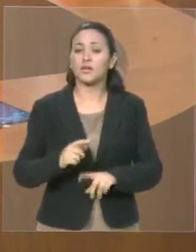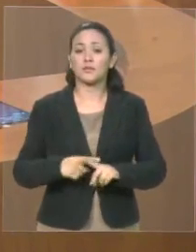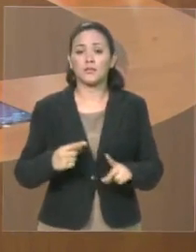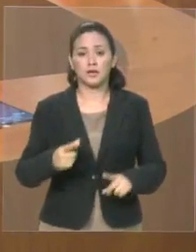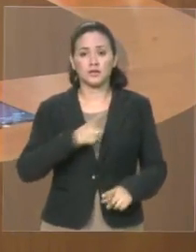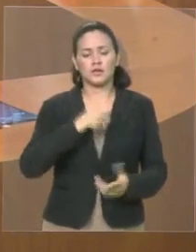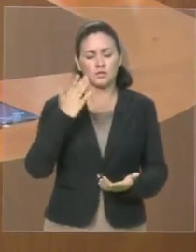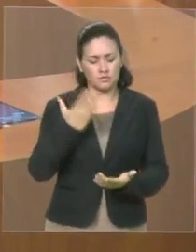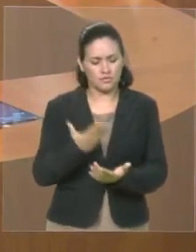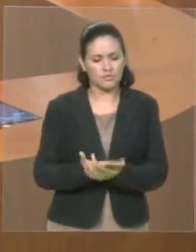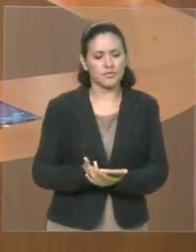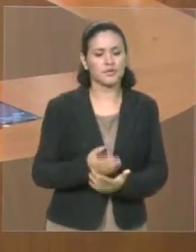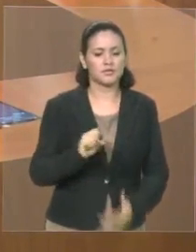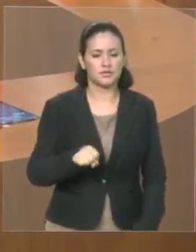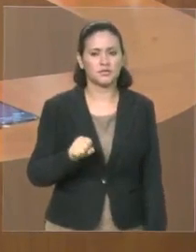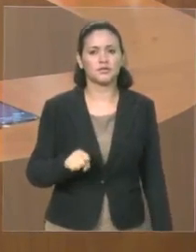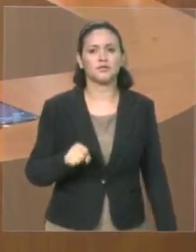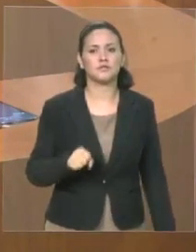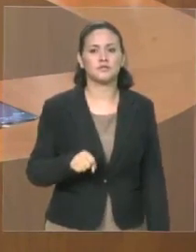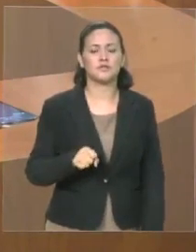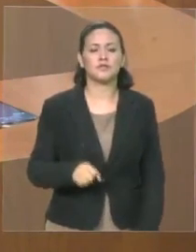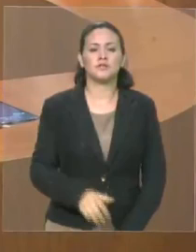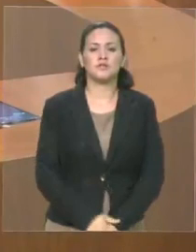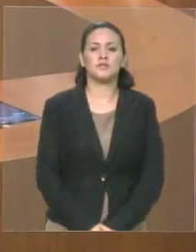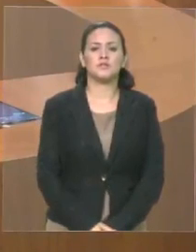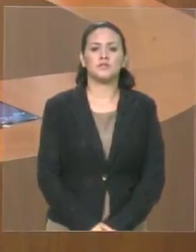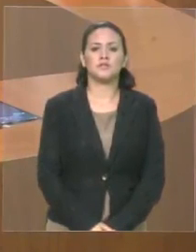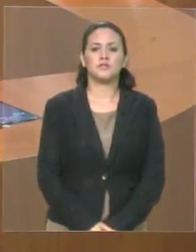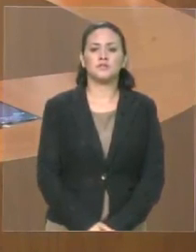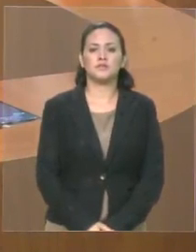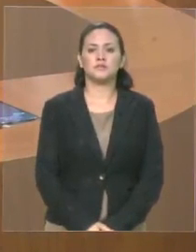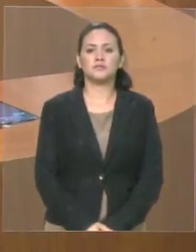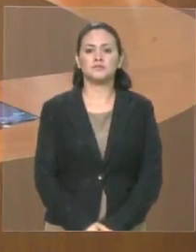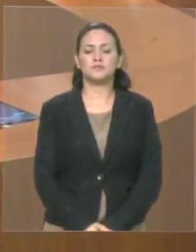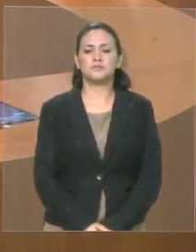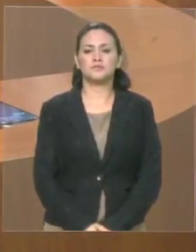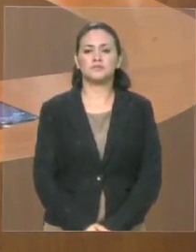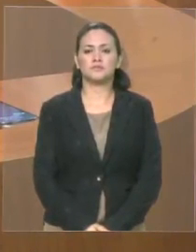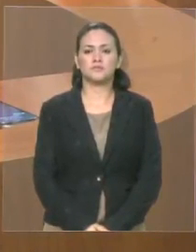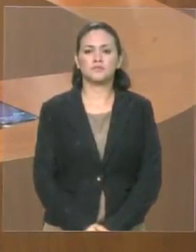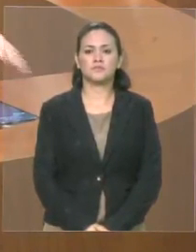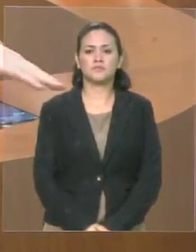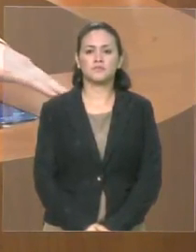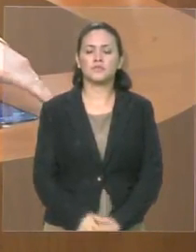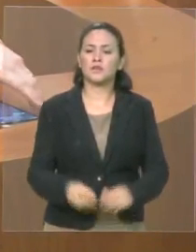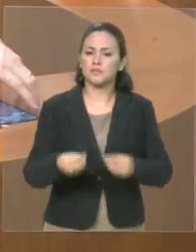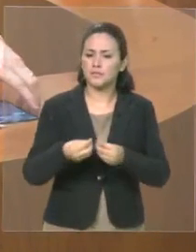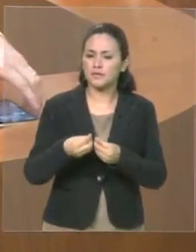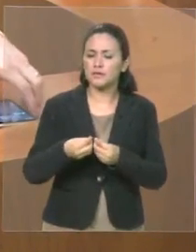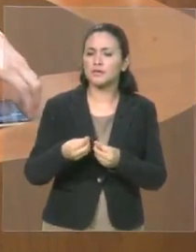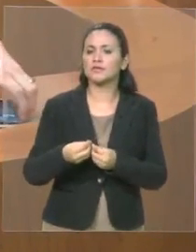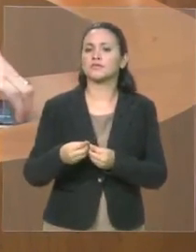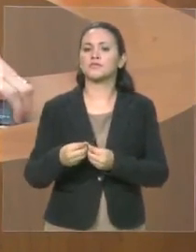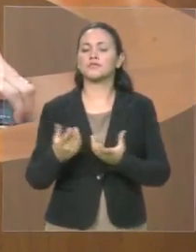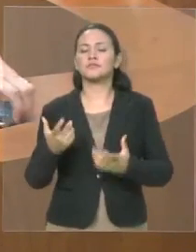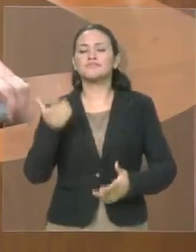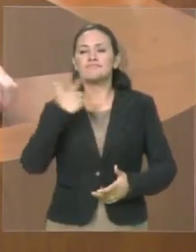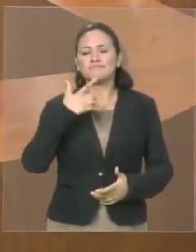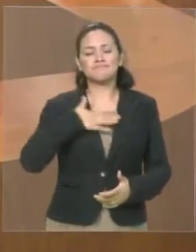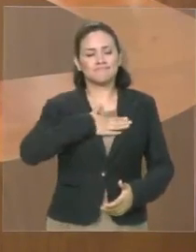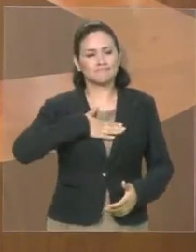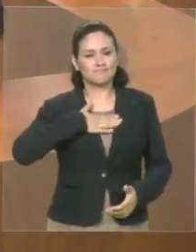e conte conosco, nesse momento difícil do Sampaio, para que em breve nós possamos voltar a sorrir e ter muitas alegrias com a Bolívia